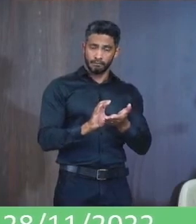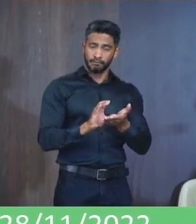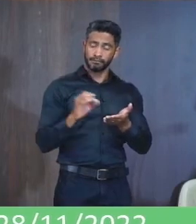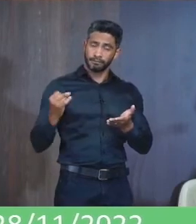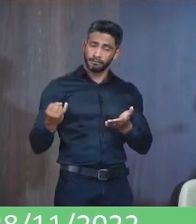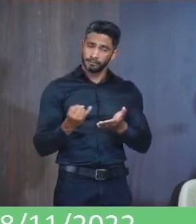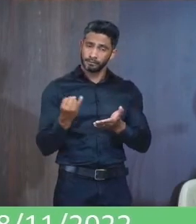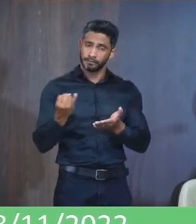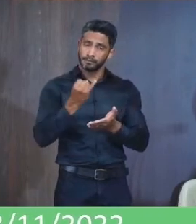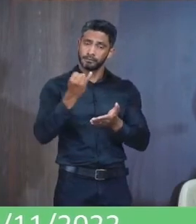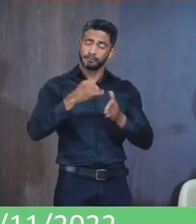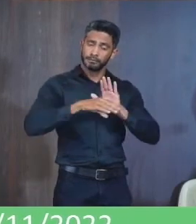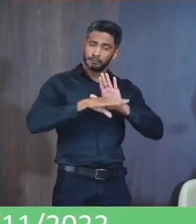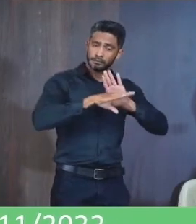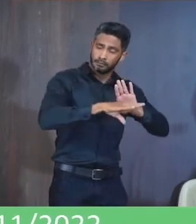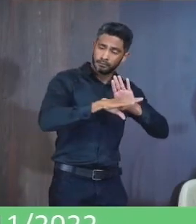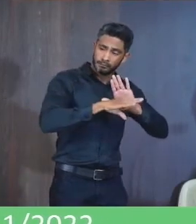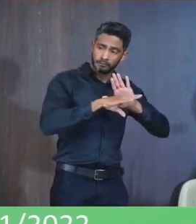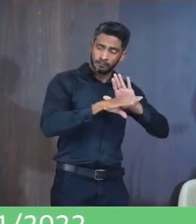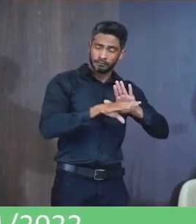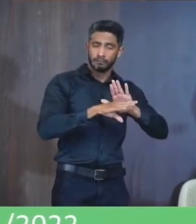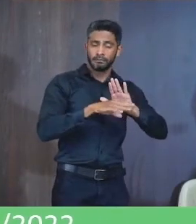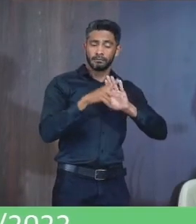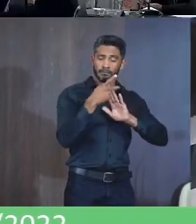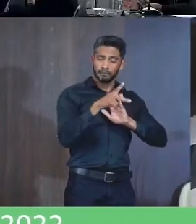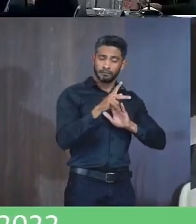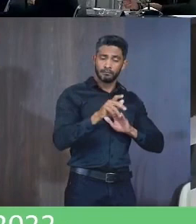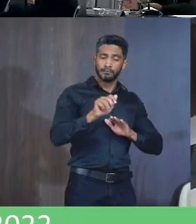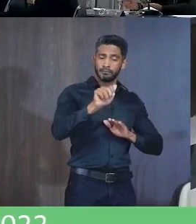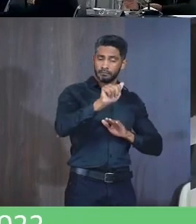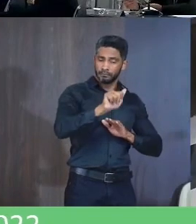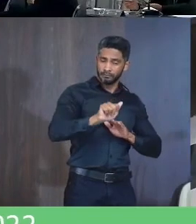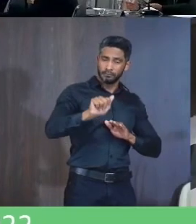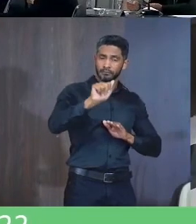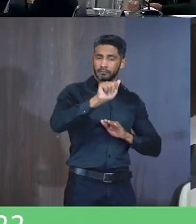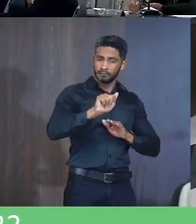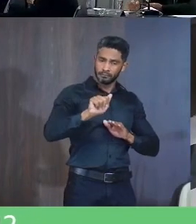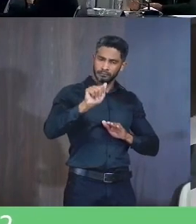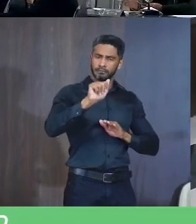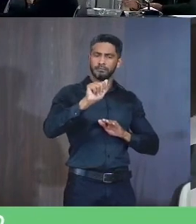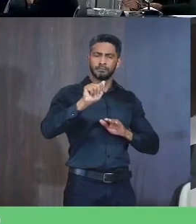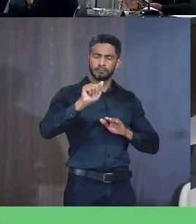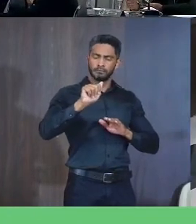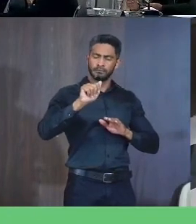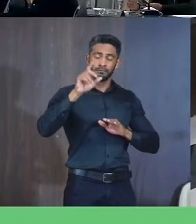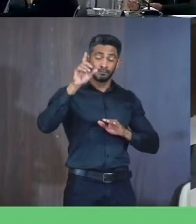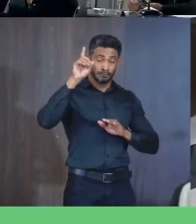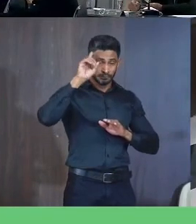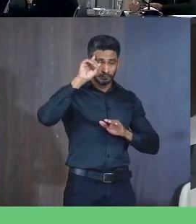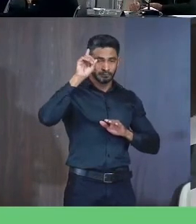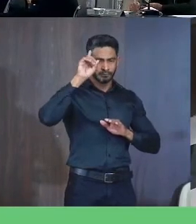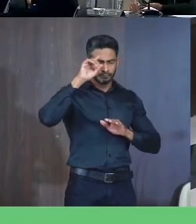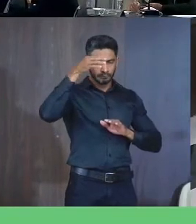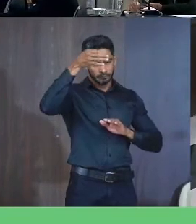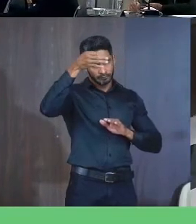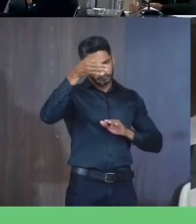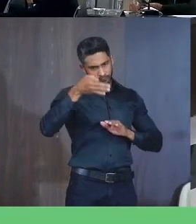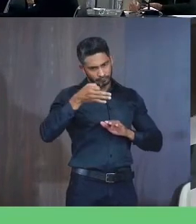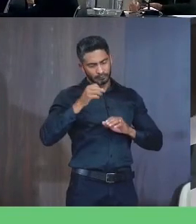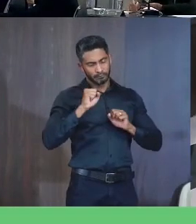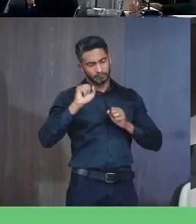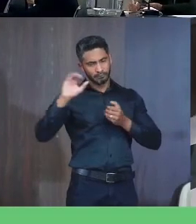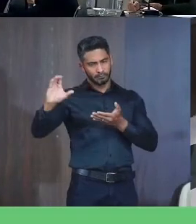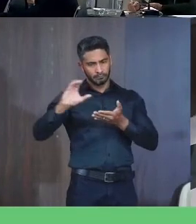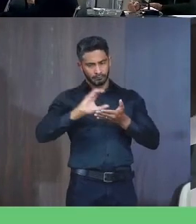Vultuoso Que vem Contemplar Essas associações Que estejam Todas em dias Podem estar recebendo Os recursos Mas o